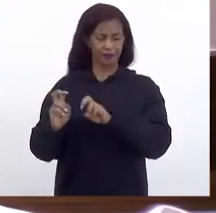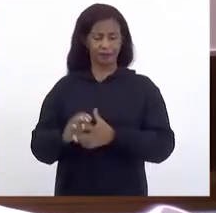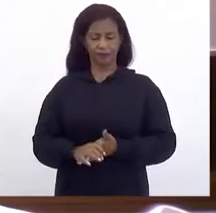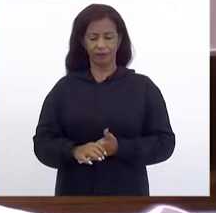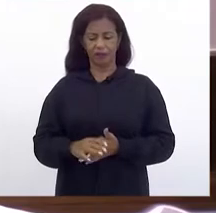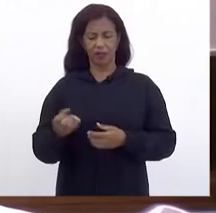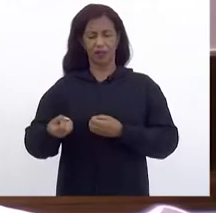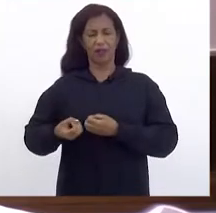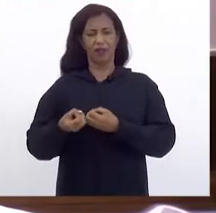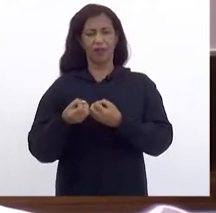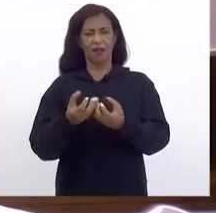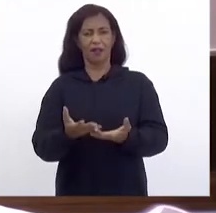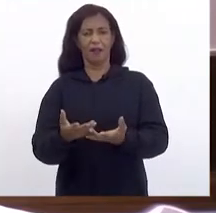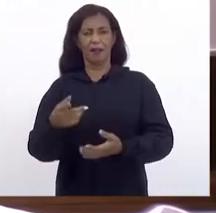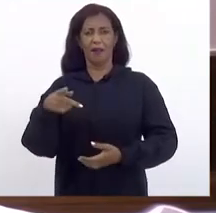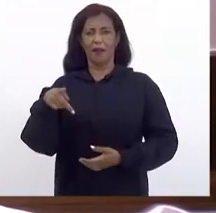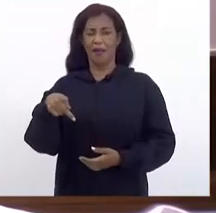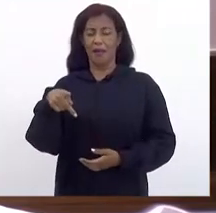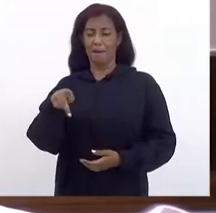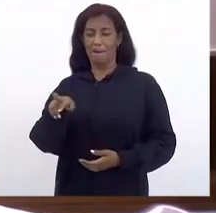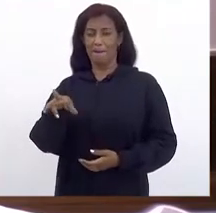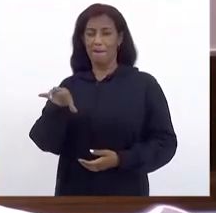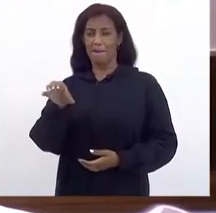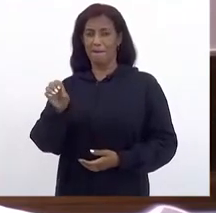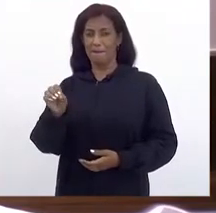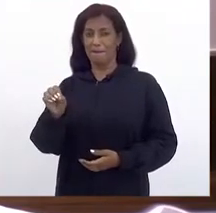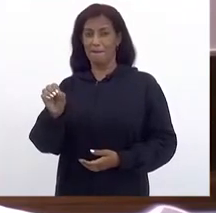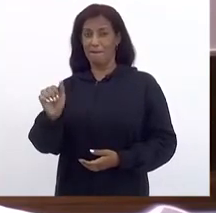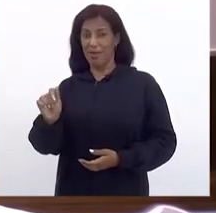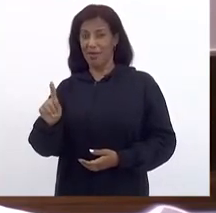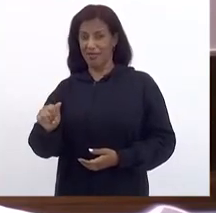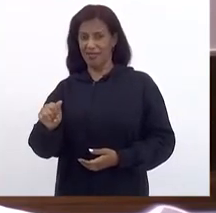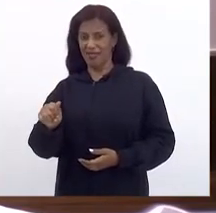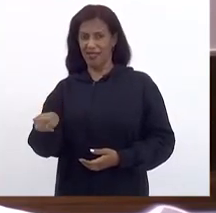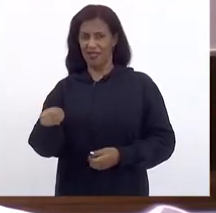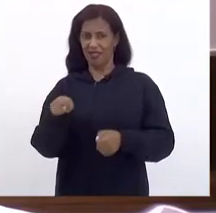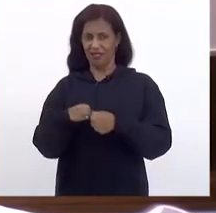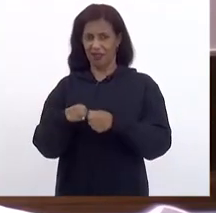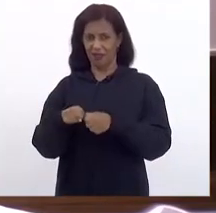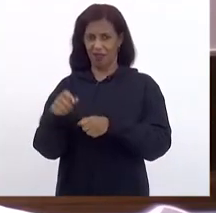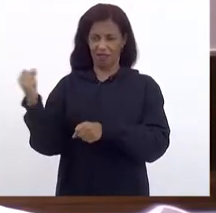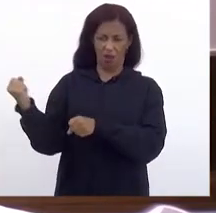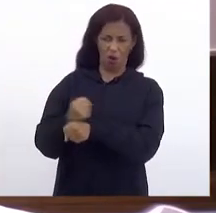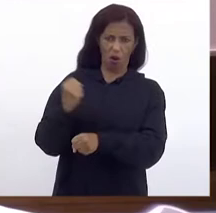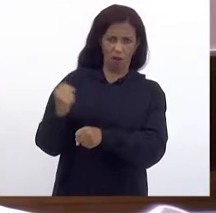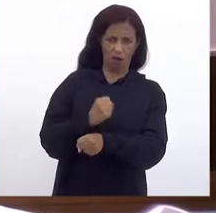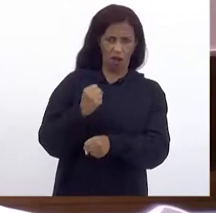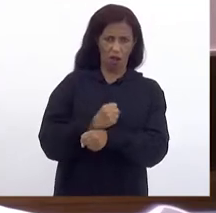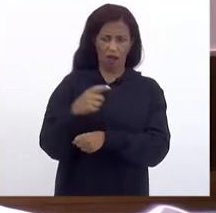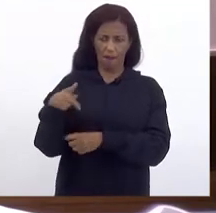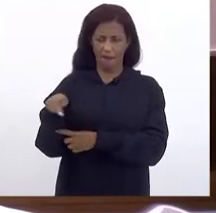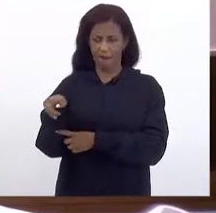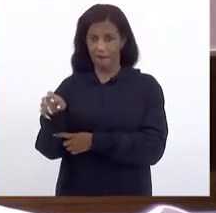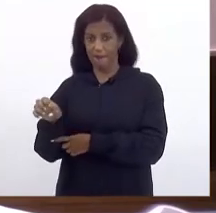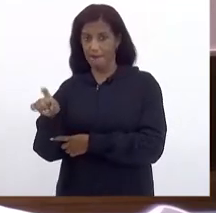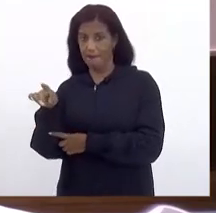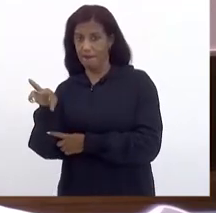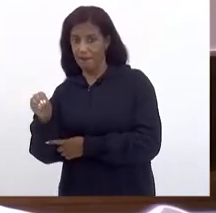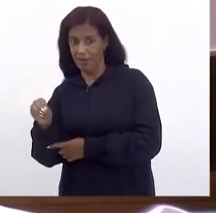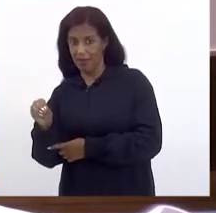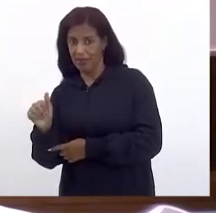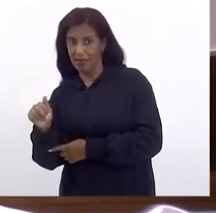Lançou Que a pedra Que faz O asfalto Está em Despesa Corrente A pedra É um